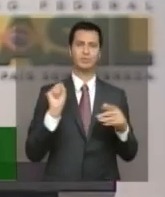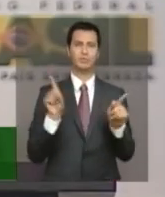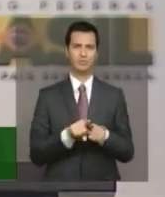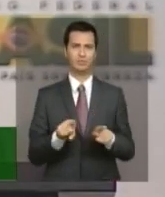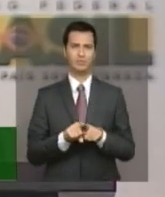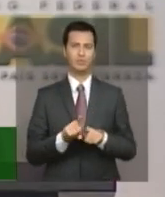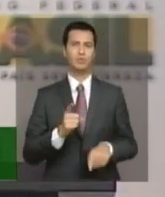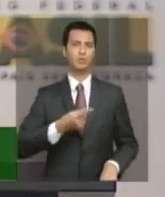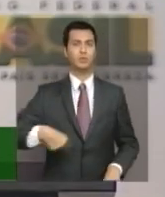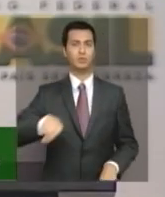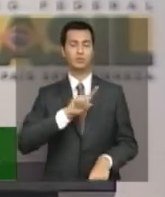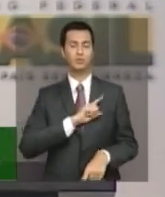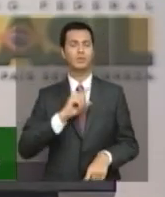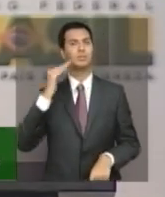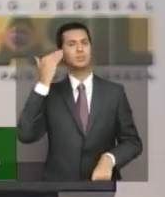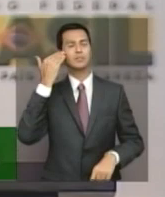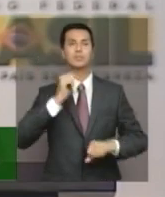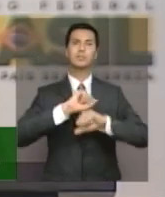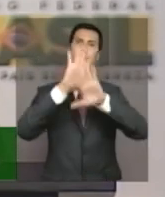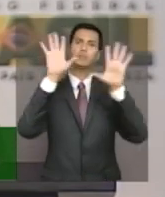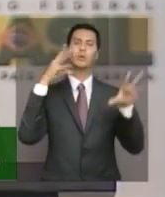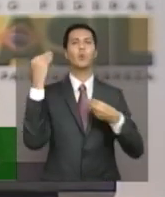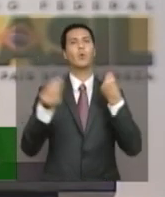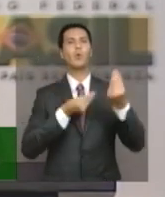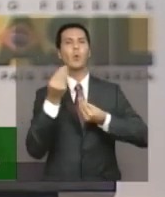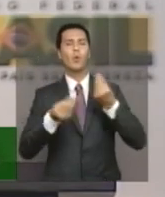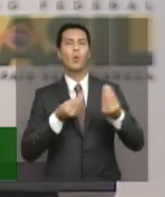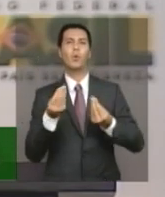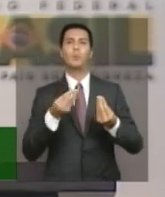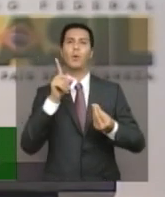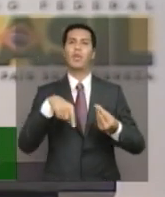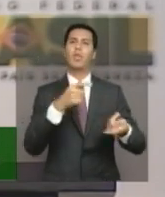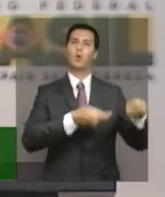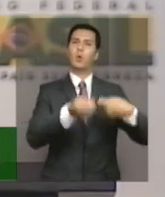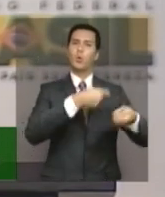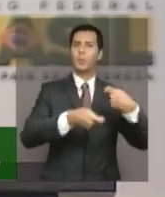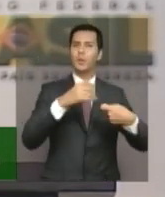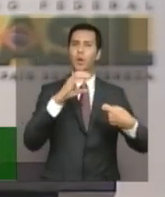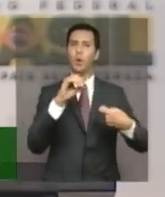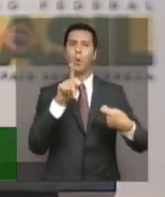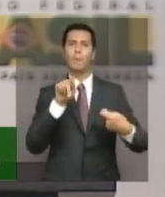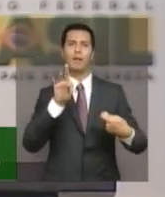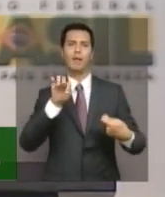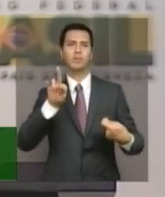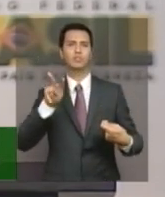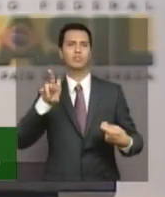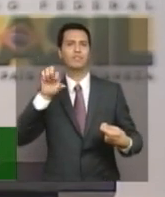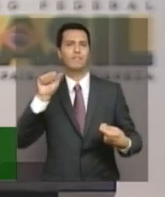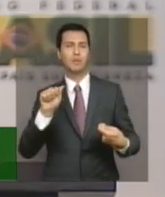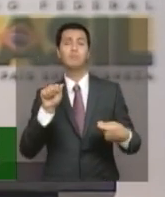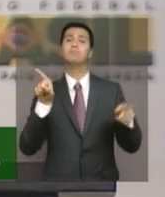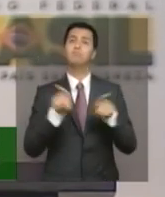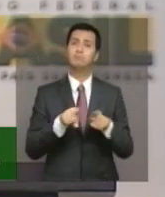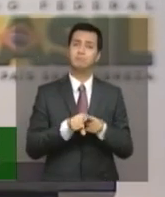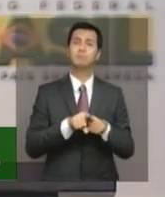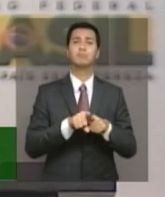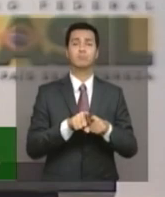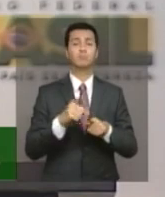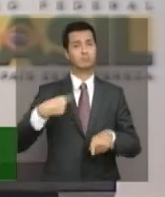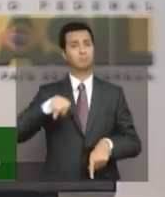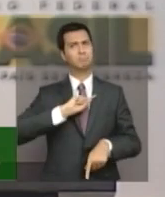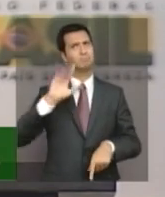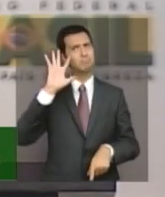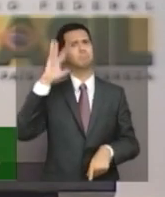participamos, começamos a entender da economia solidária, do cooperativismo e ali nós resolvemos participar da